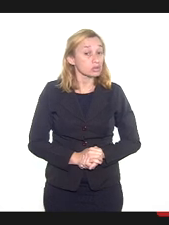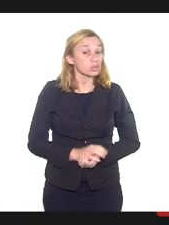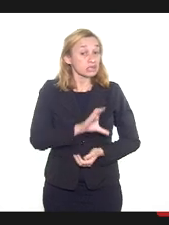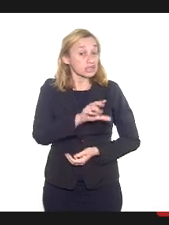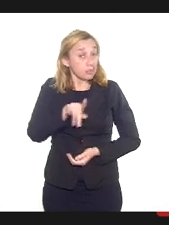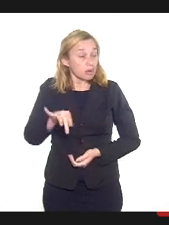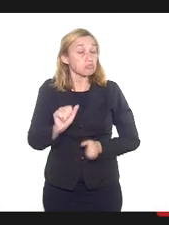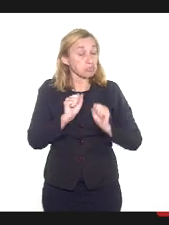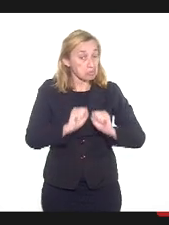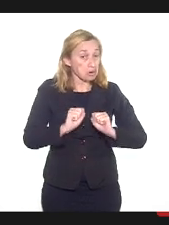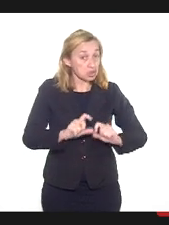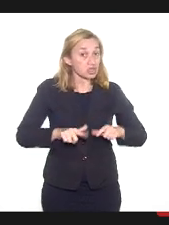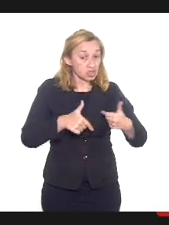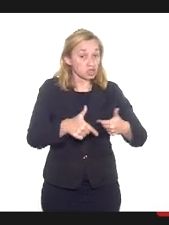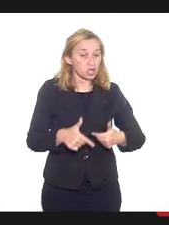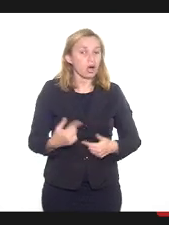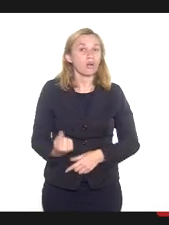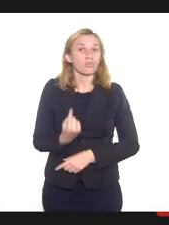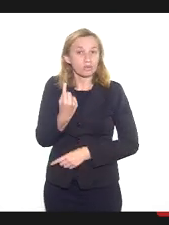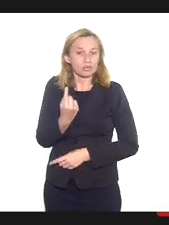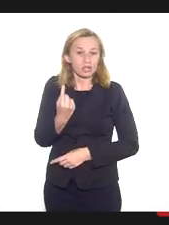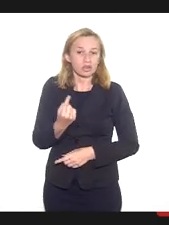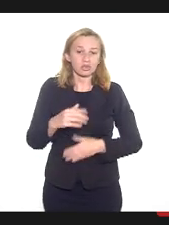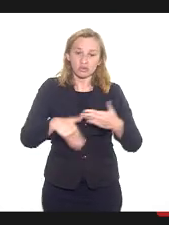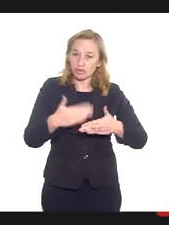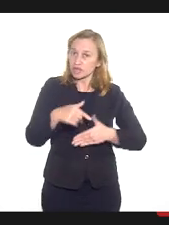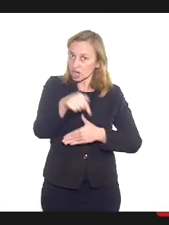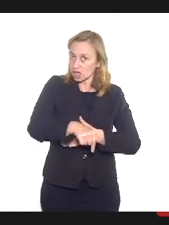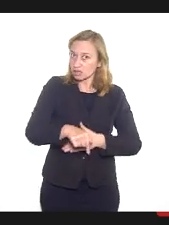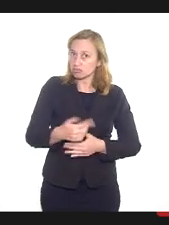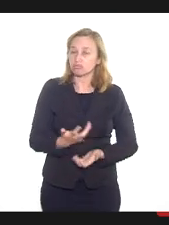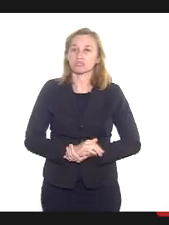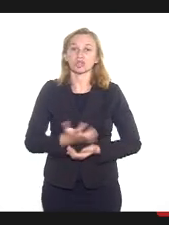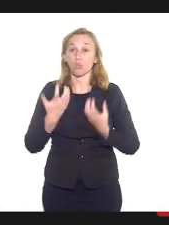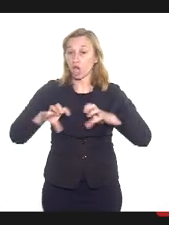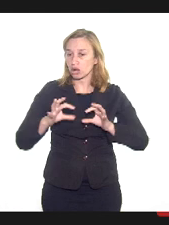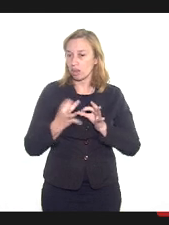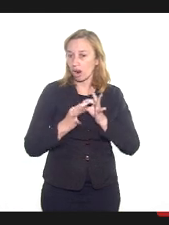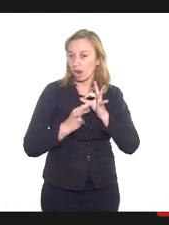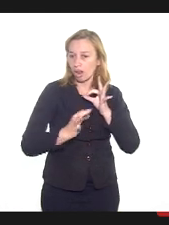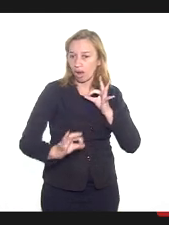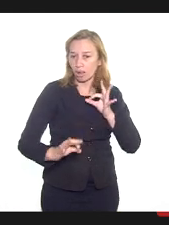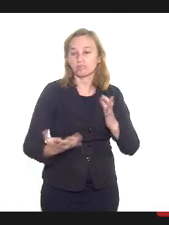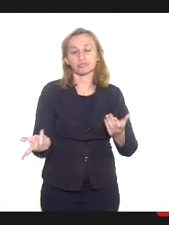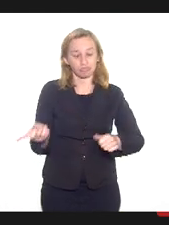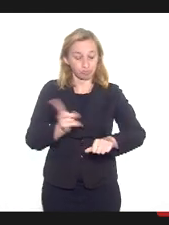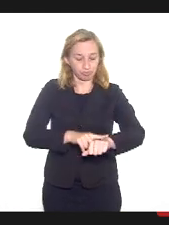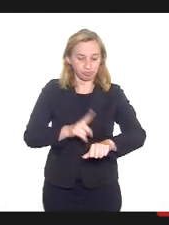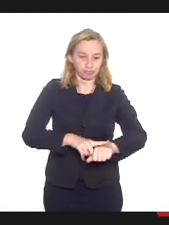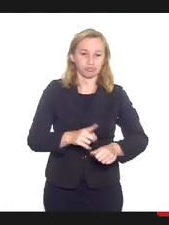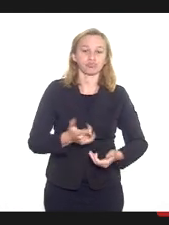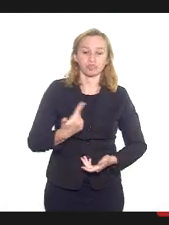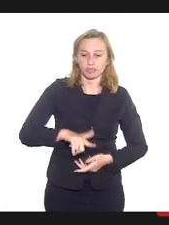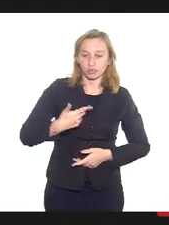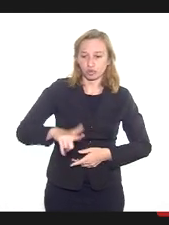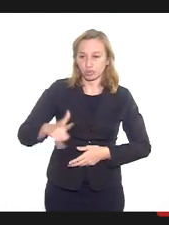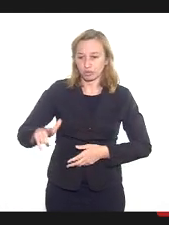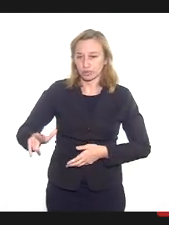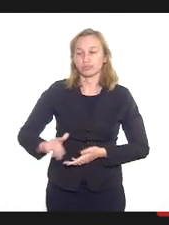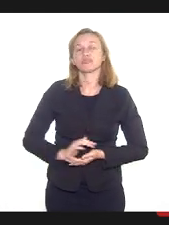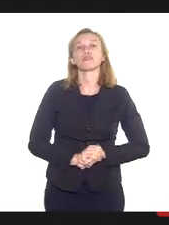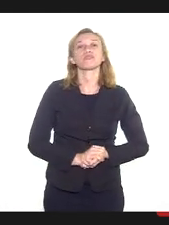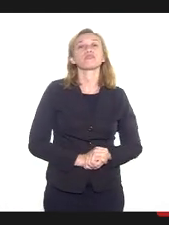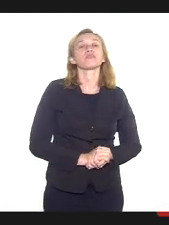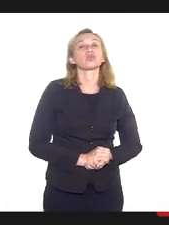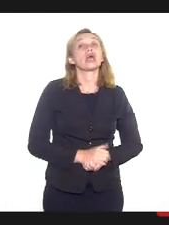CPI pode fazer. Esse é primeiro ponto que já foi desenvolvido aqui, não quero tomar meu tempo repetindo o que já foi dito de maneira bem